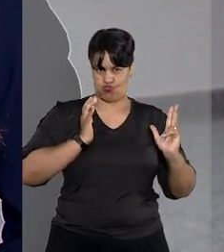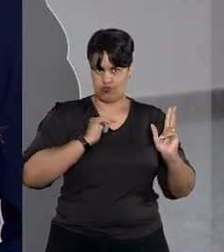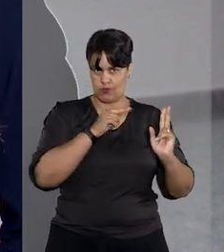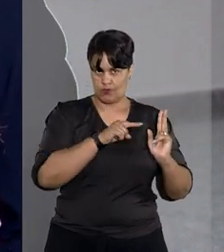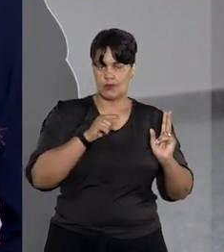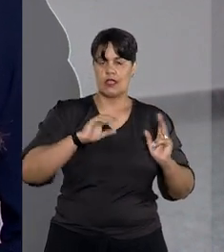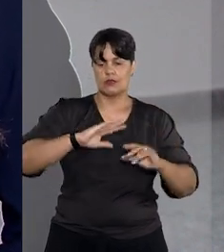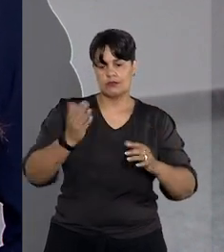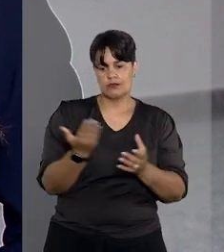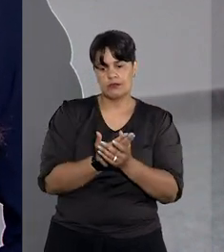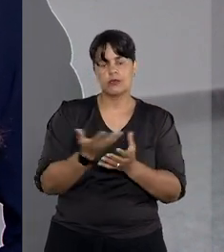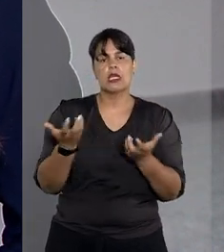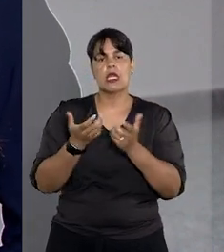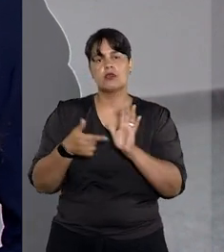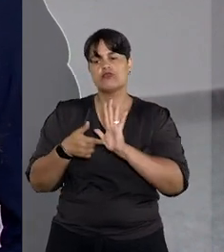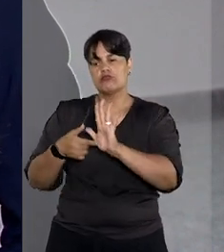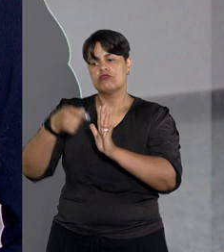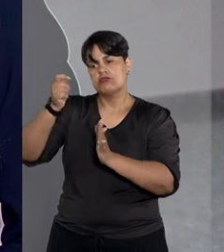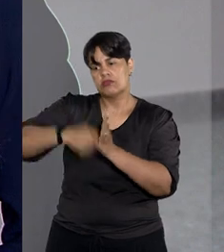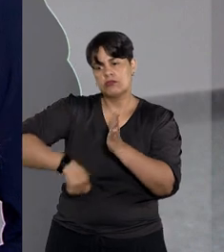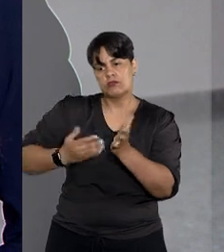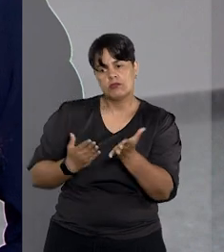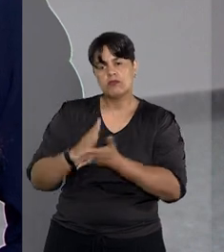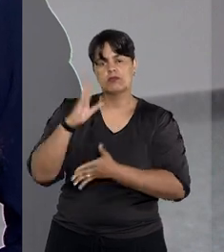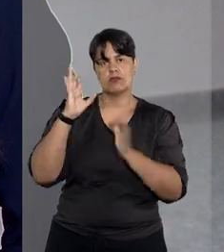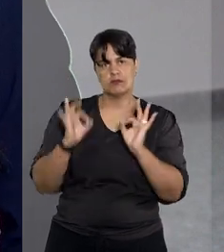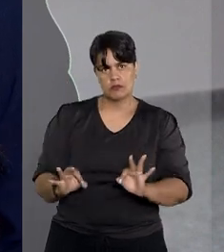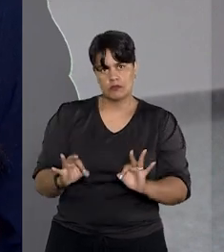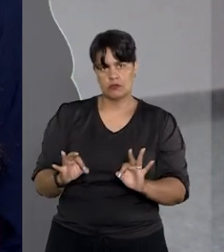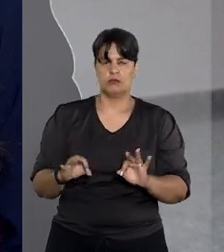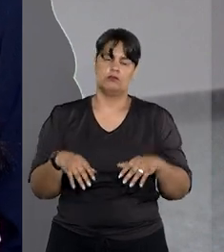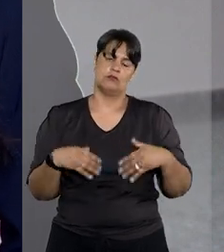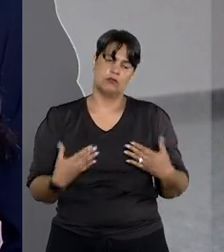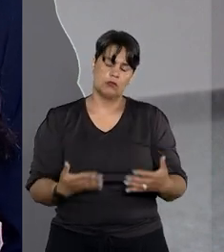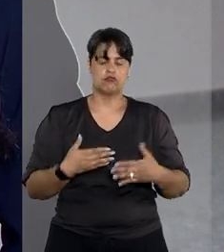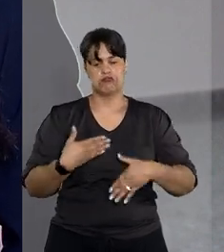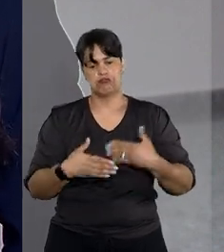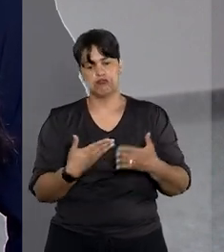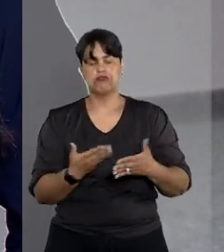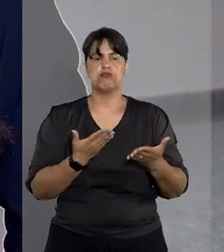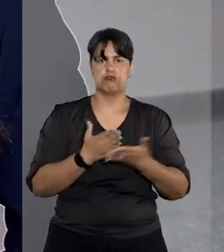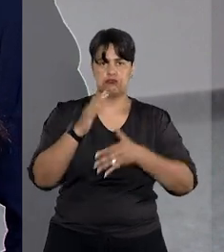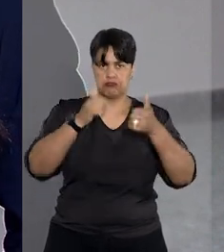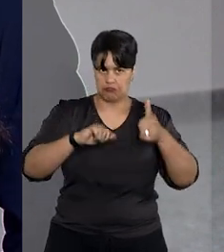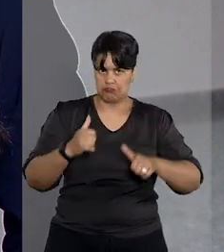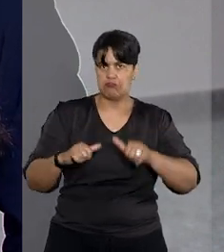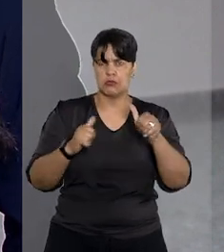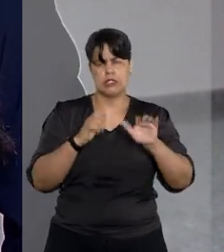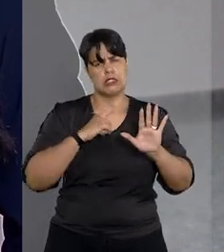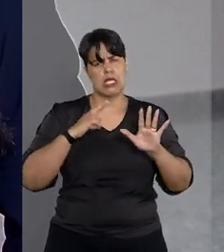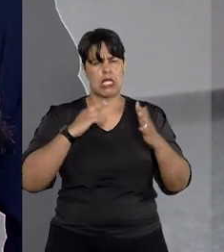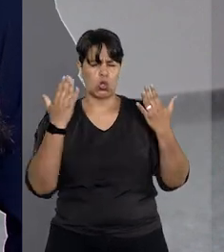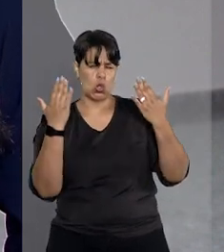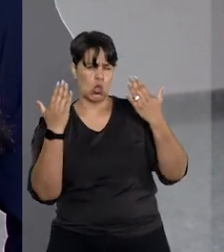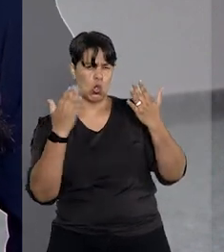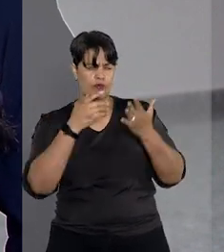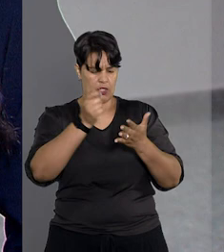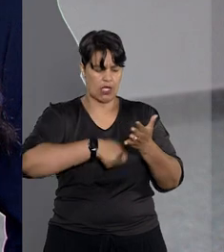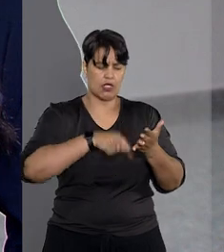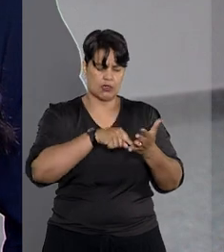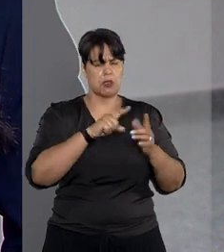reconhecimento da validade do testamento, a qual foi julgada procedente apesar de controvérsia sobre a assinatura.